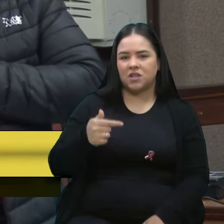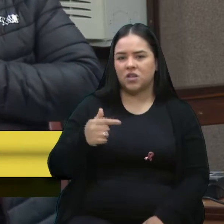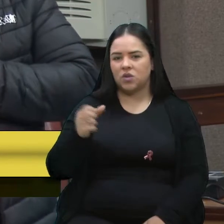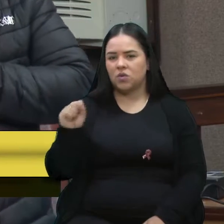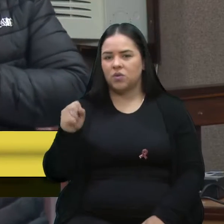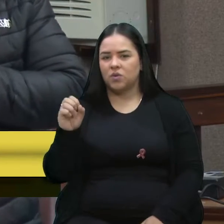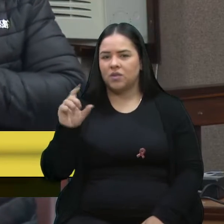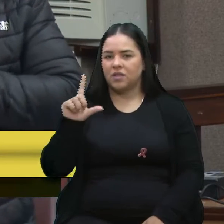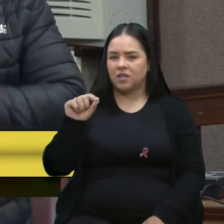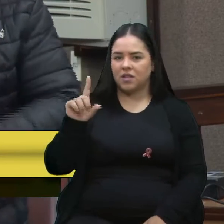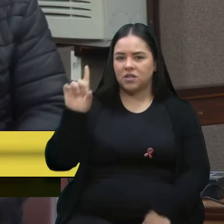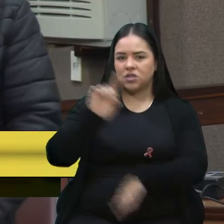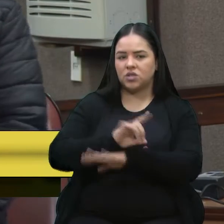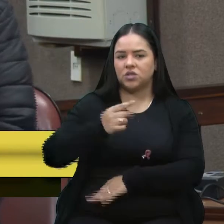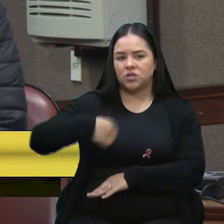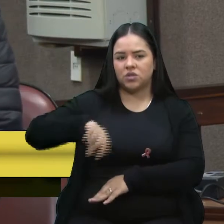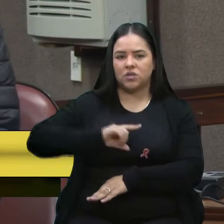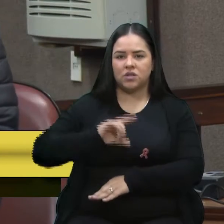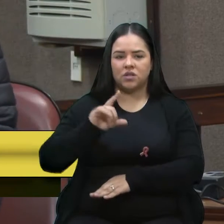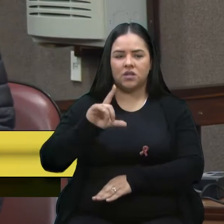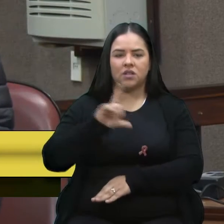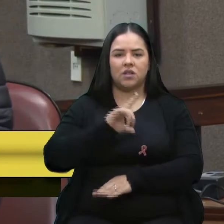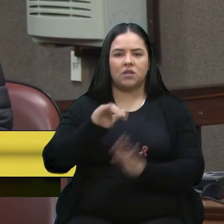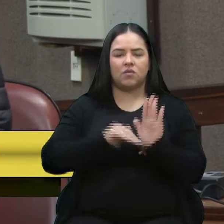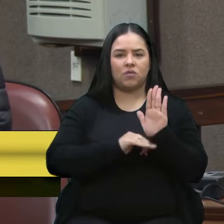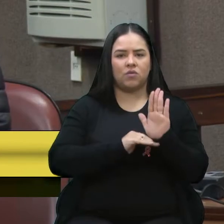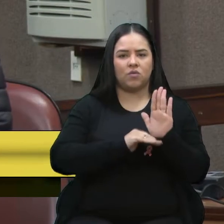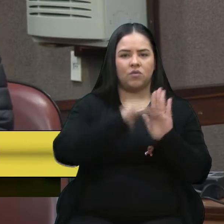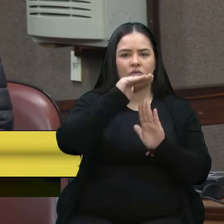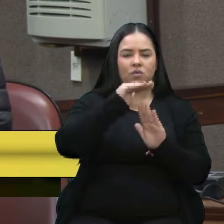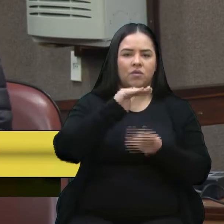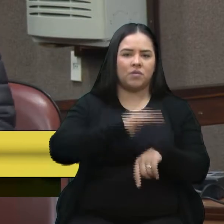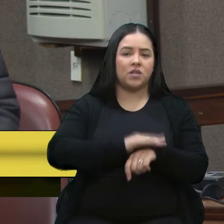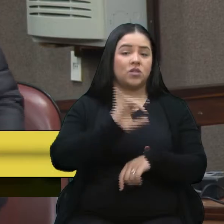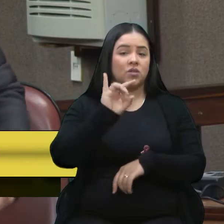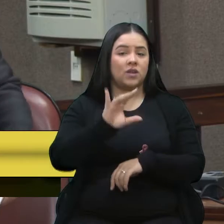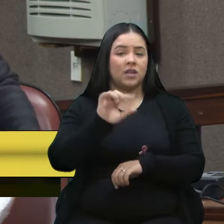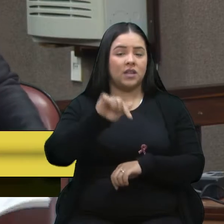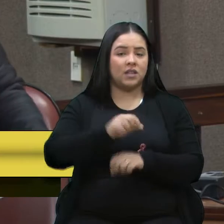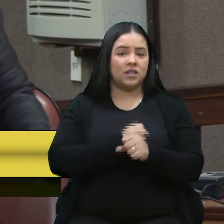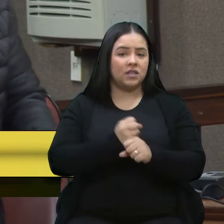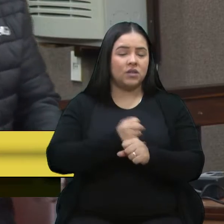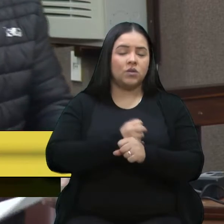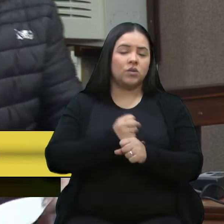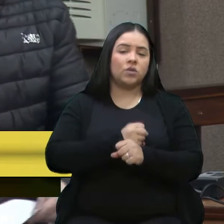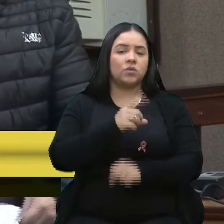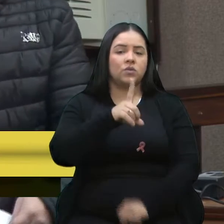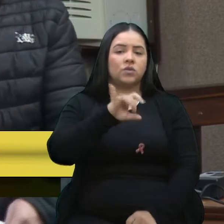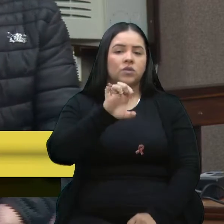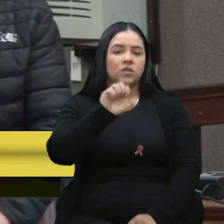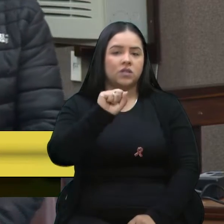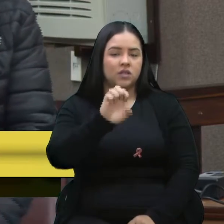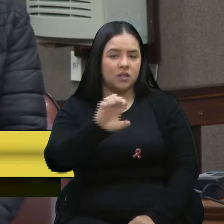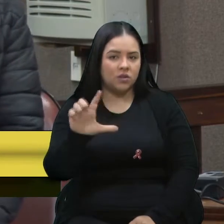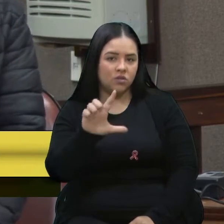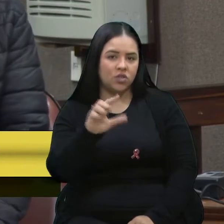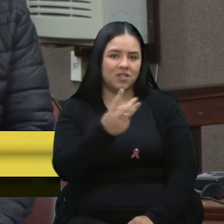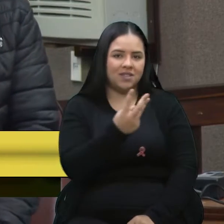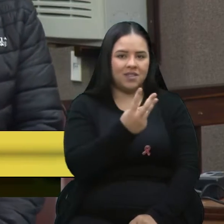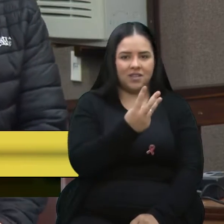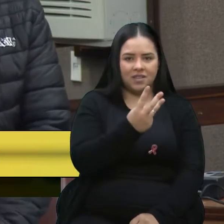dias, a gente tem aumentos que já se passaram só esse ano, onde o diesel de R$